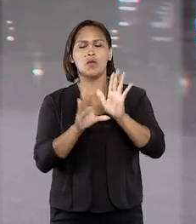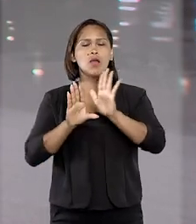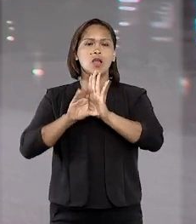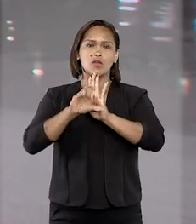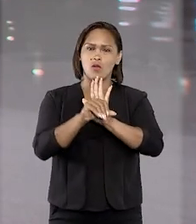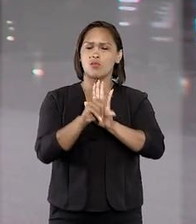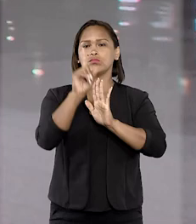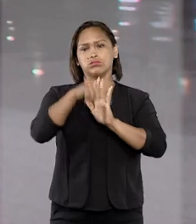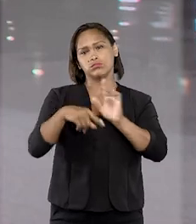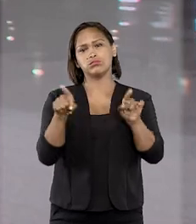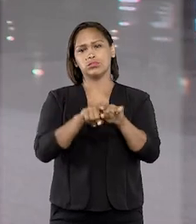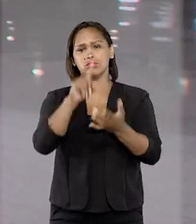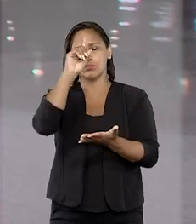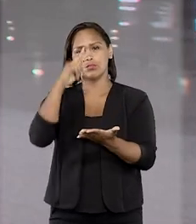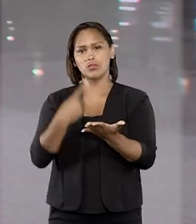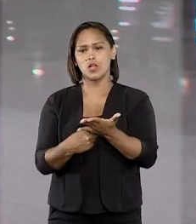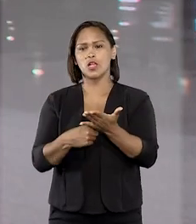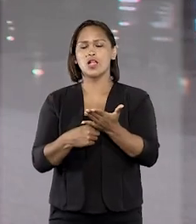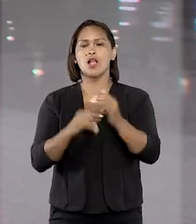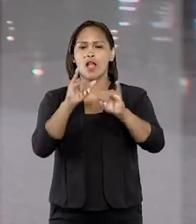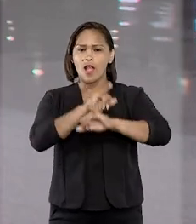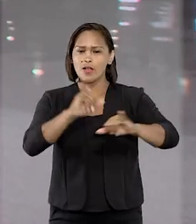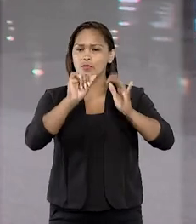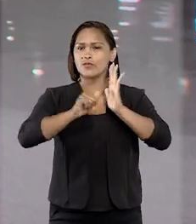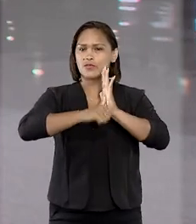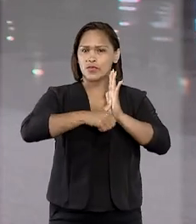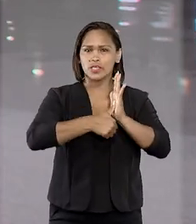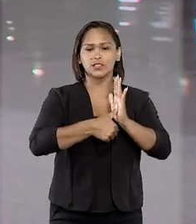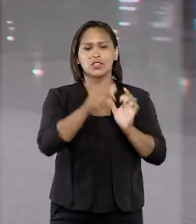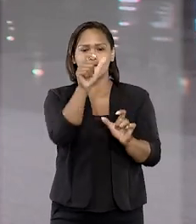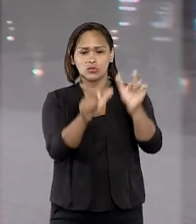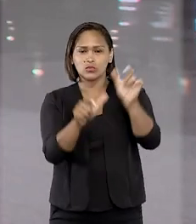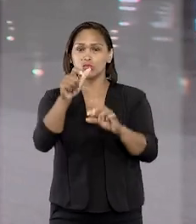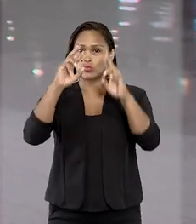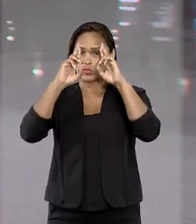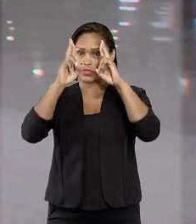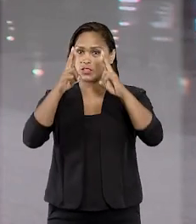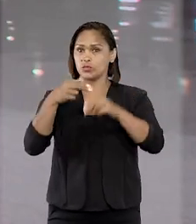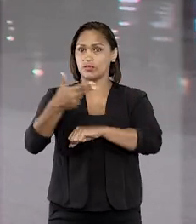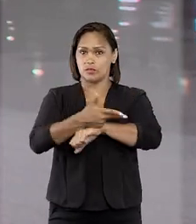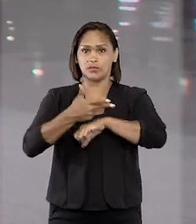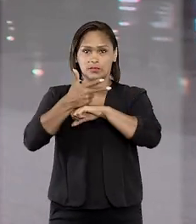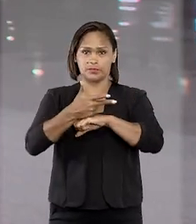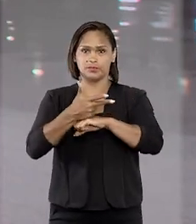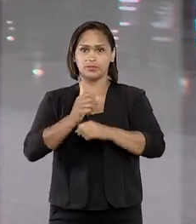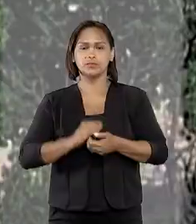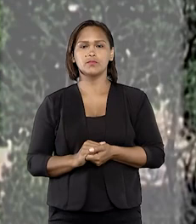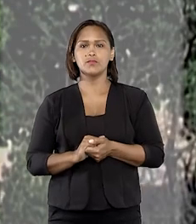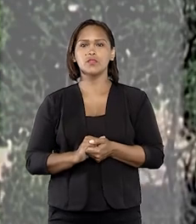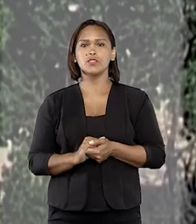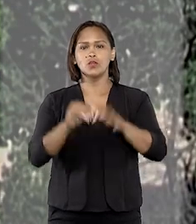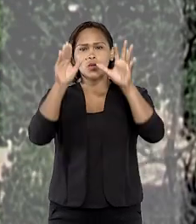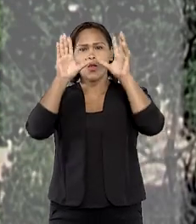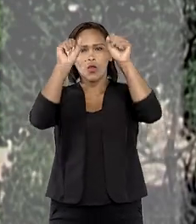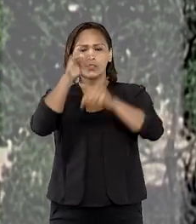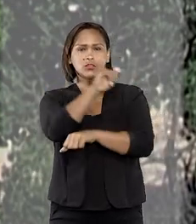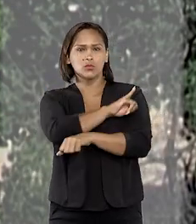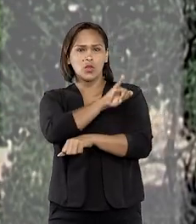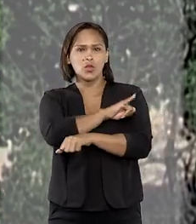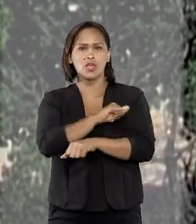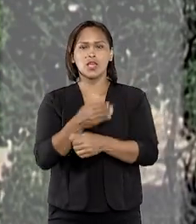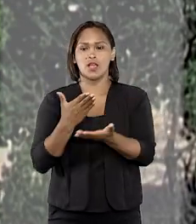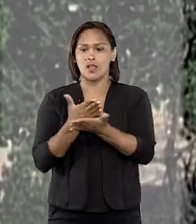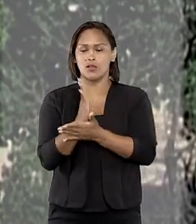acesso com a determinação de que fornecessem a identificação dos responsáveis pelos vídeos. O TJ do Rio